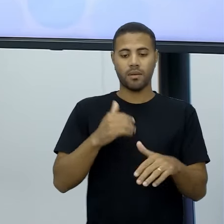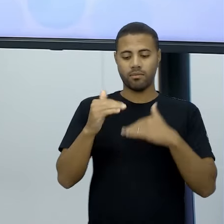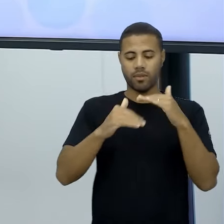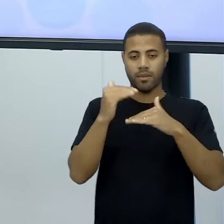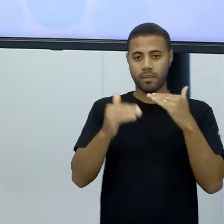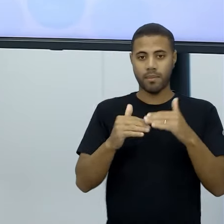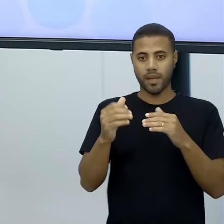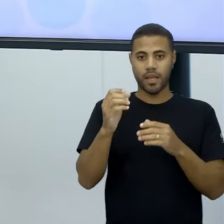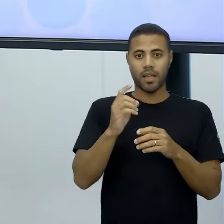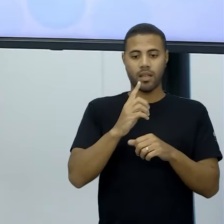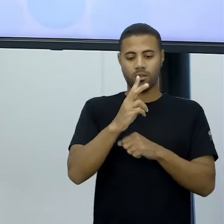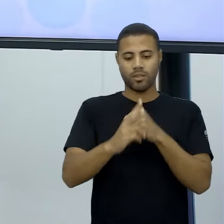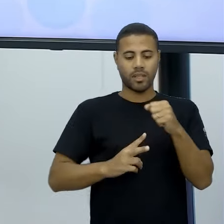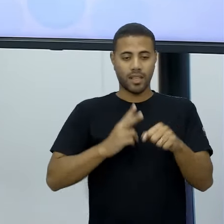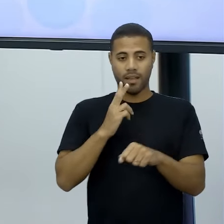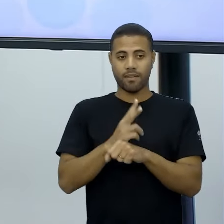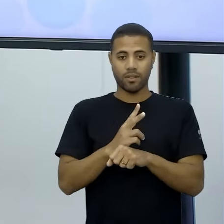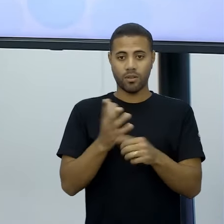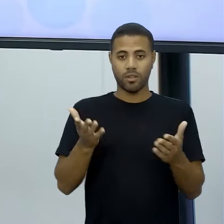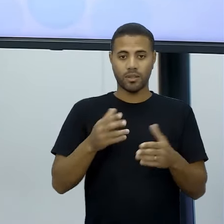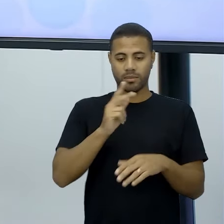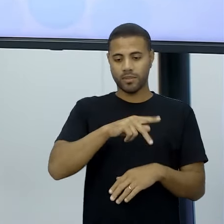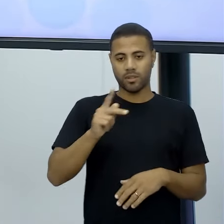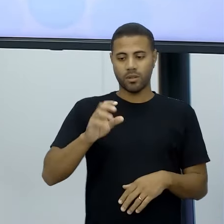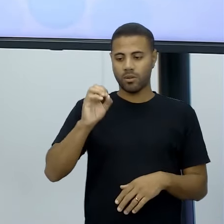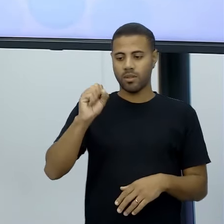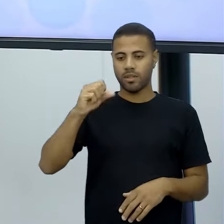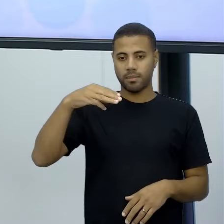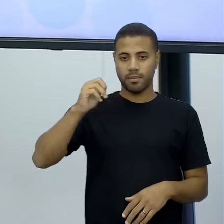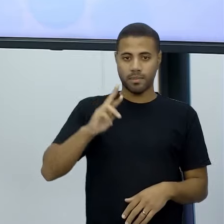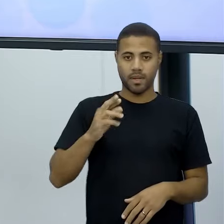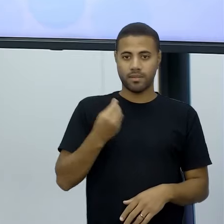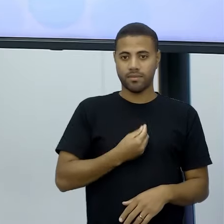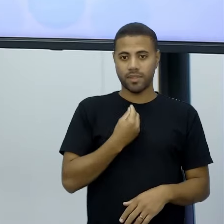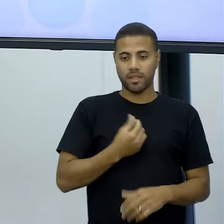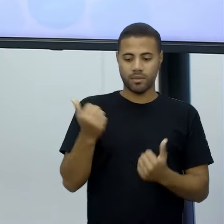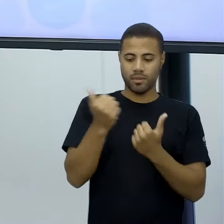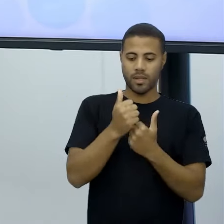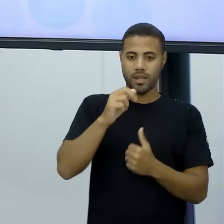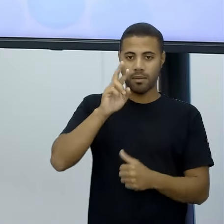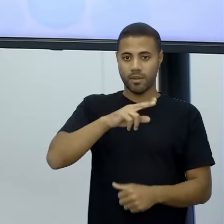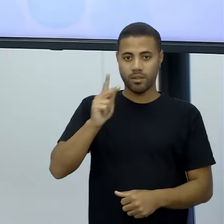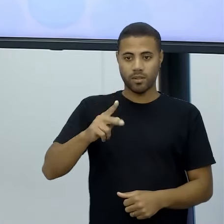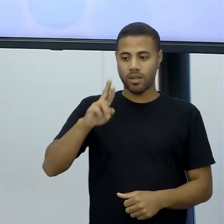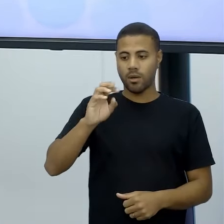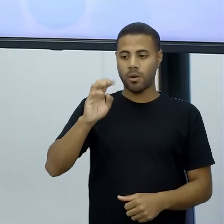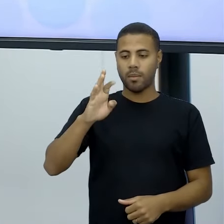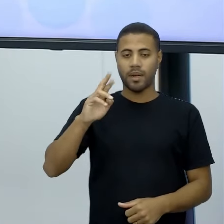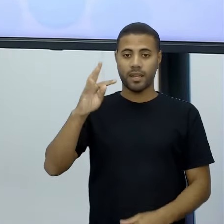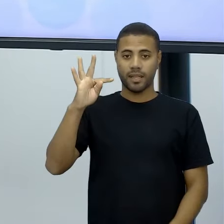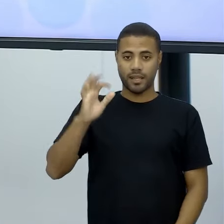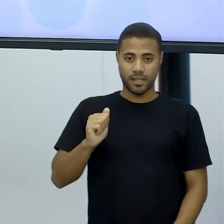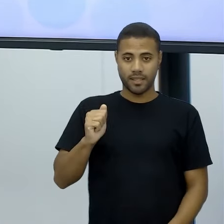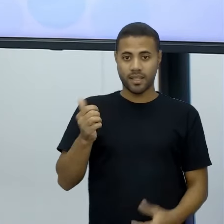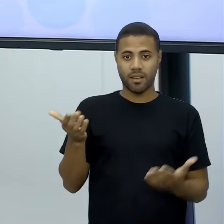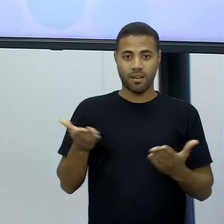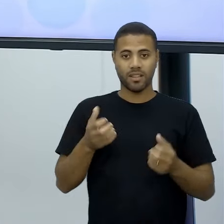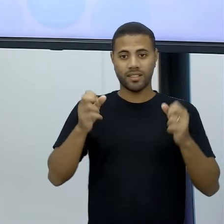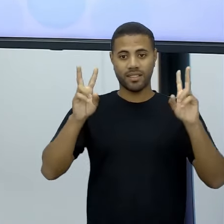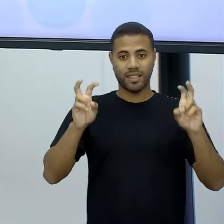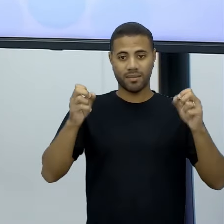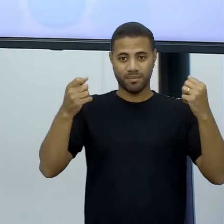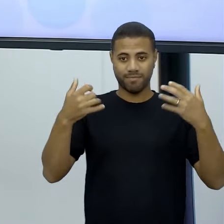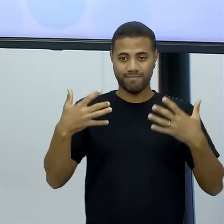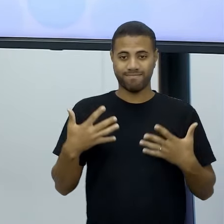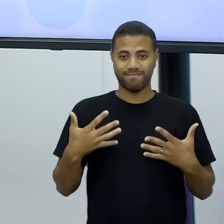sustentável. sou o professor Osmar e estarei com vocês aqui substituindo a professora Roberta e falando especificamente sobre